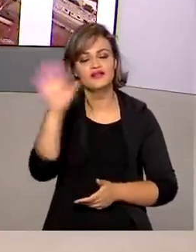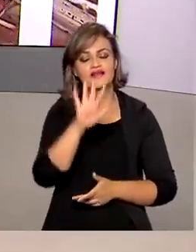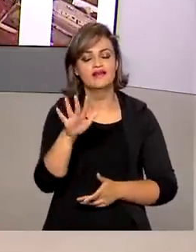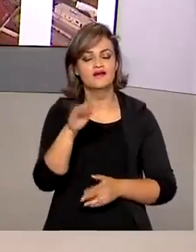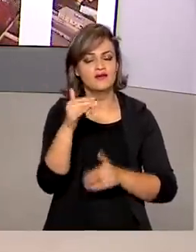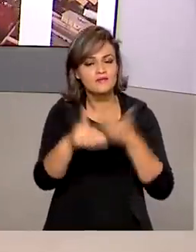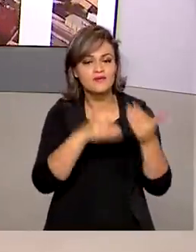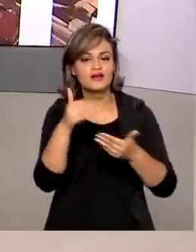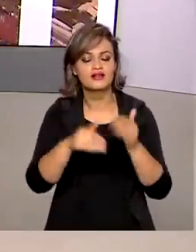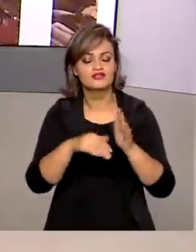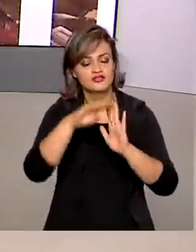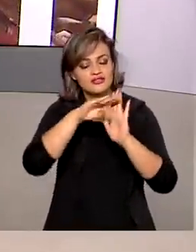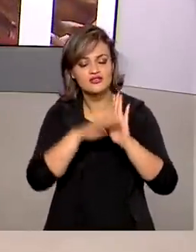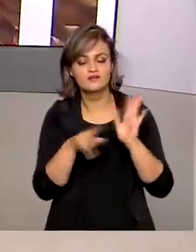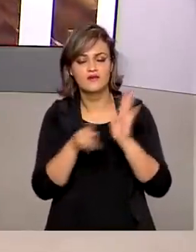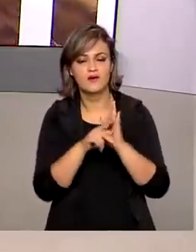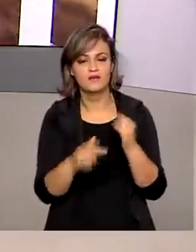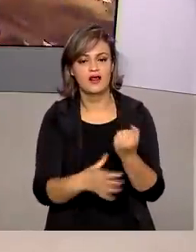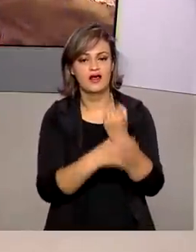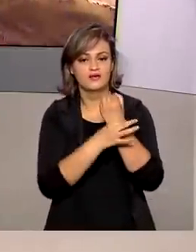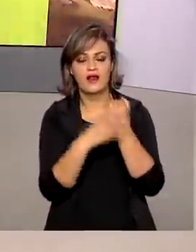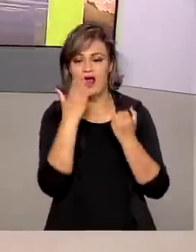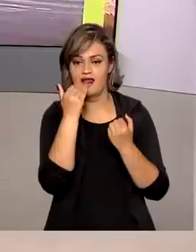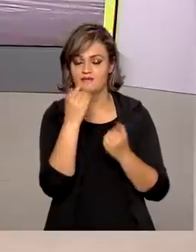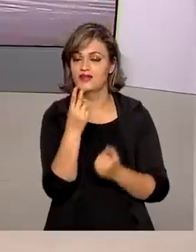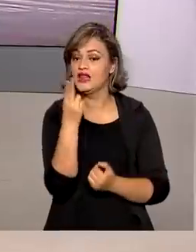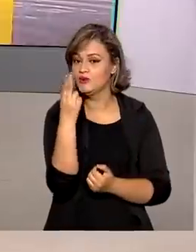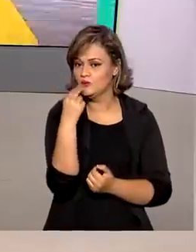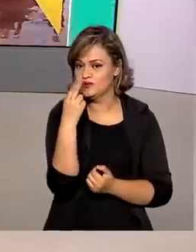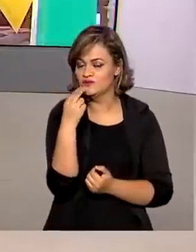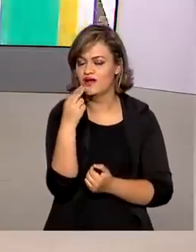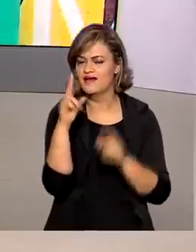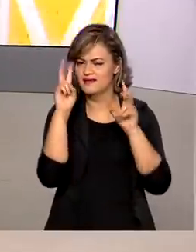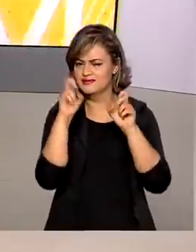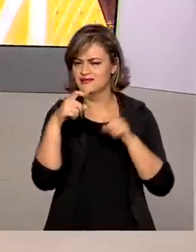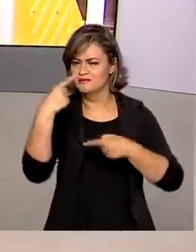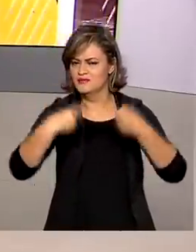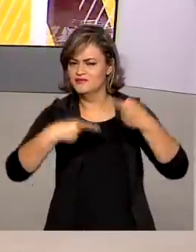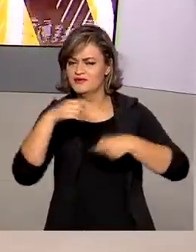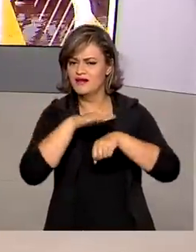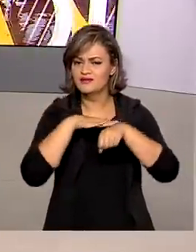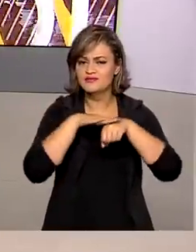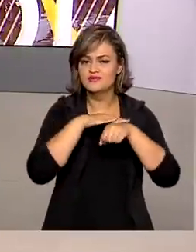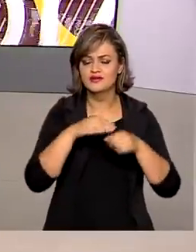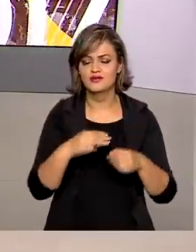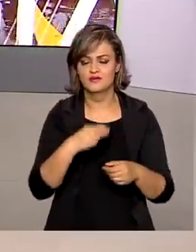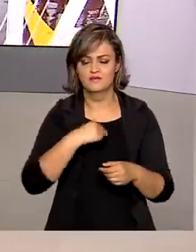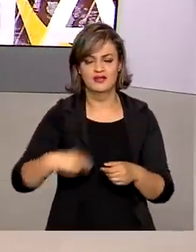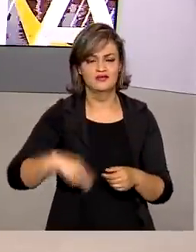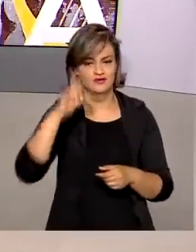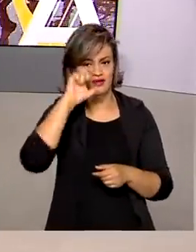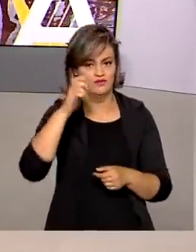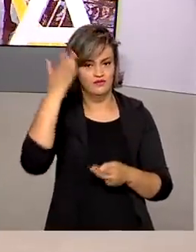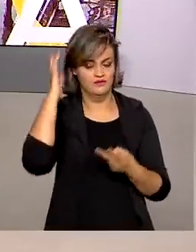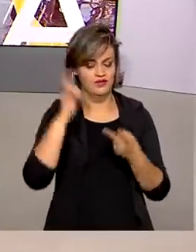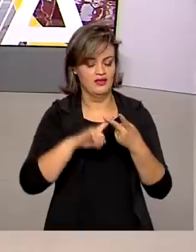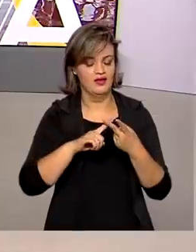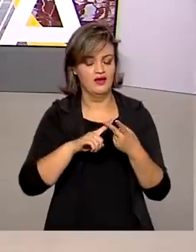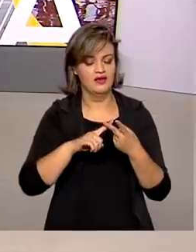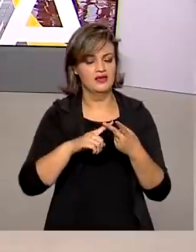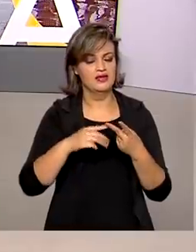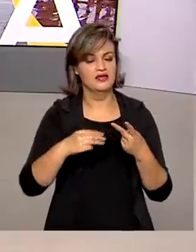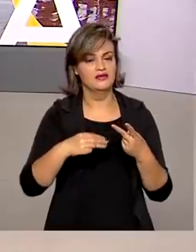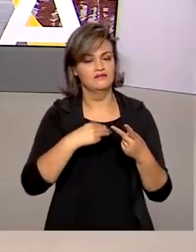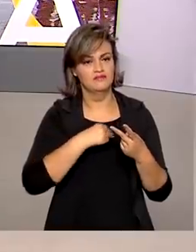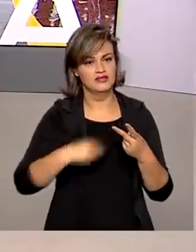na agenda da segurança alimentar e nutricional do país. O assunto foi debatido pelos ministros da Economia, Paulo Guedes, e da Cidadania, João